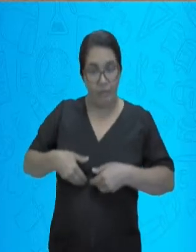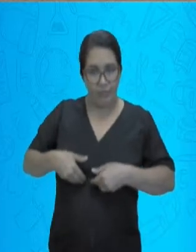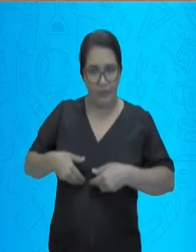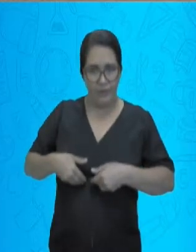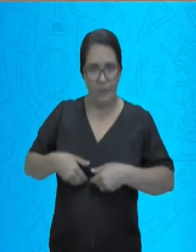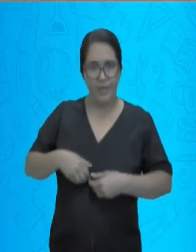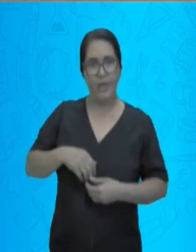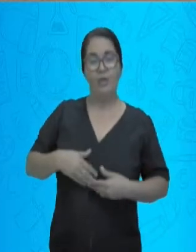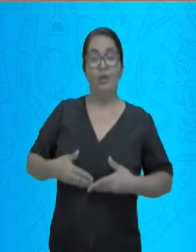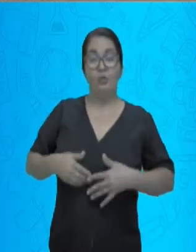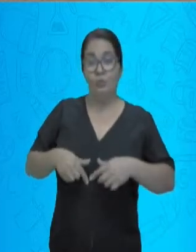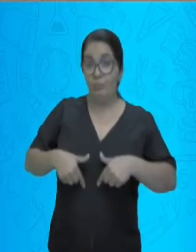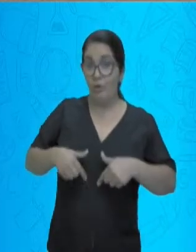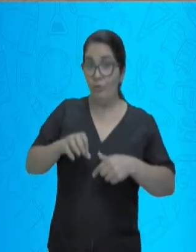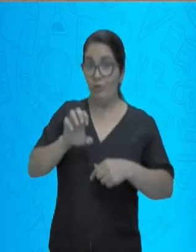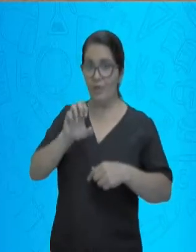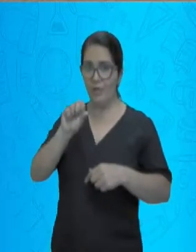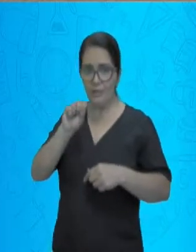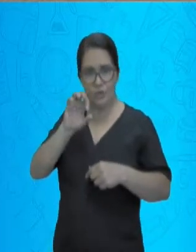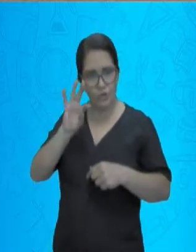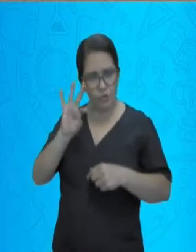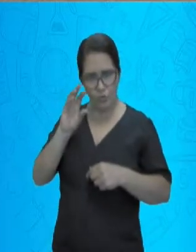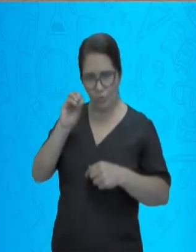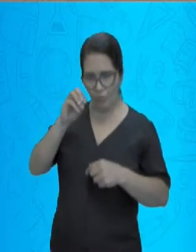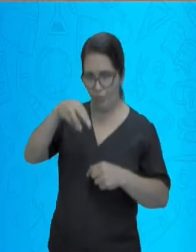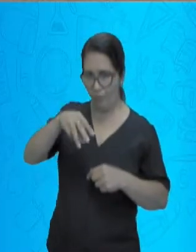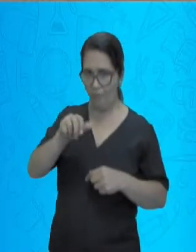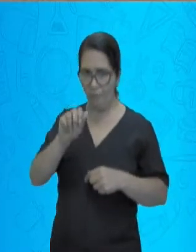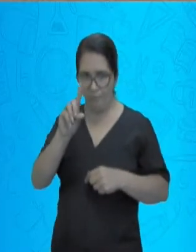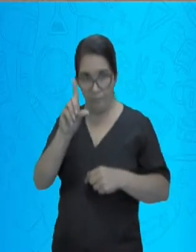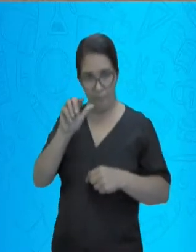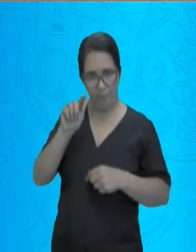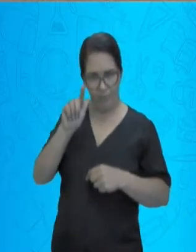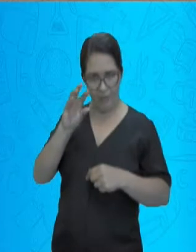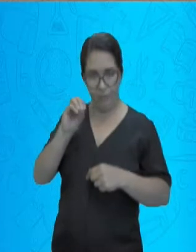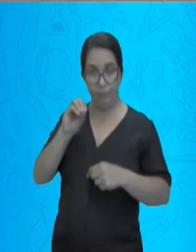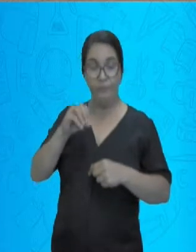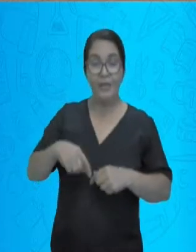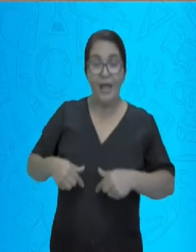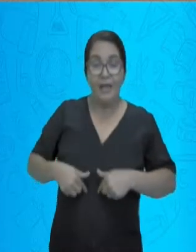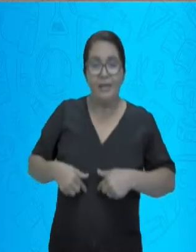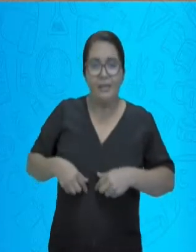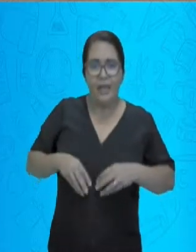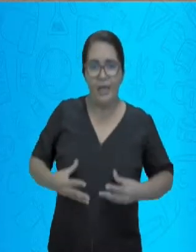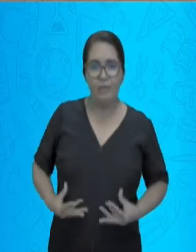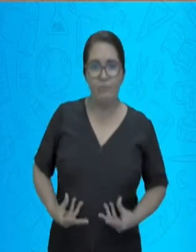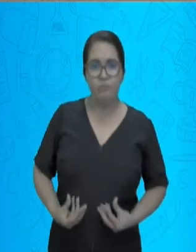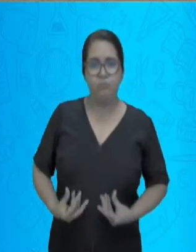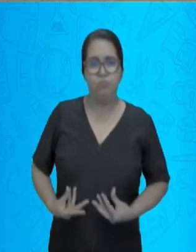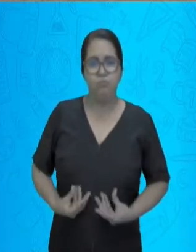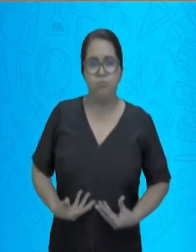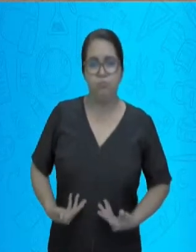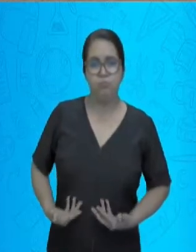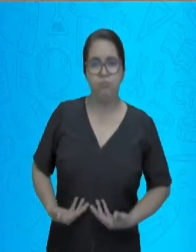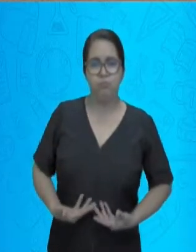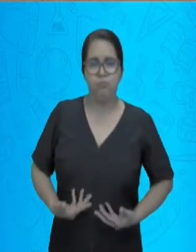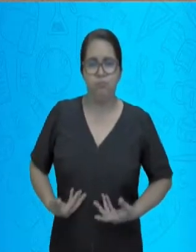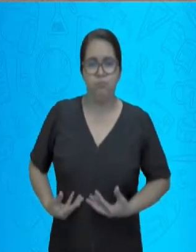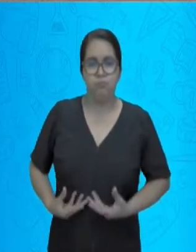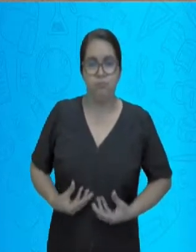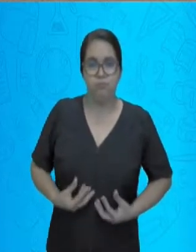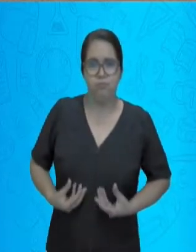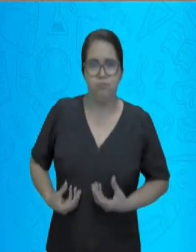vai encontrar o ácido gástrico. O ácido gástrico, ele começa a fazer todo esse